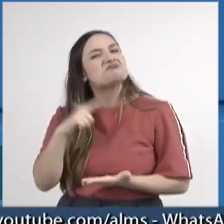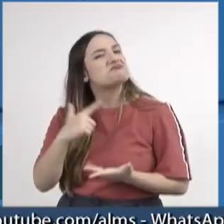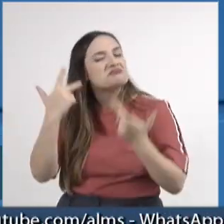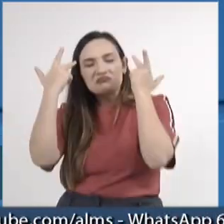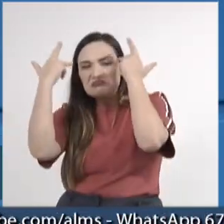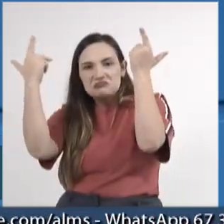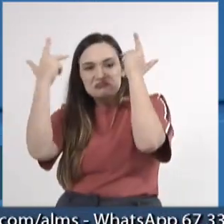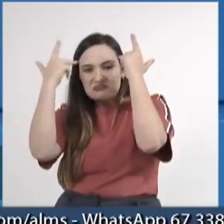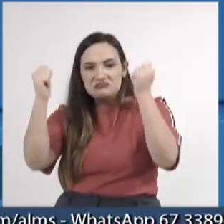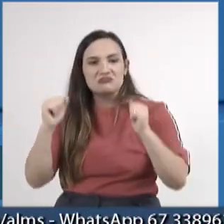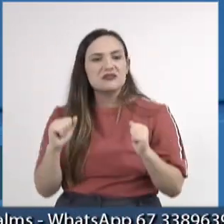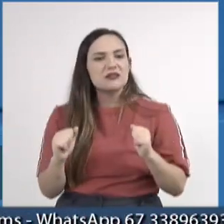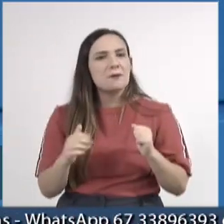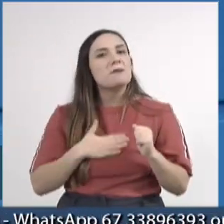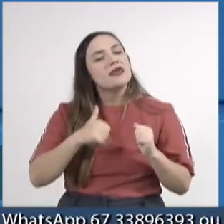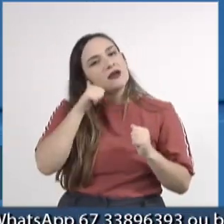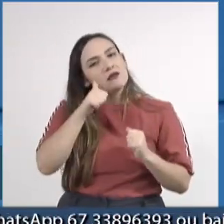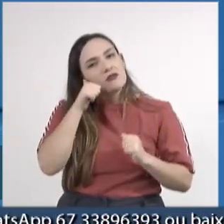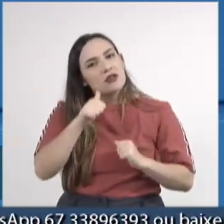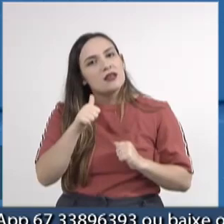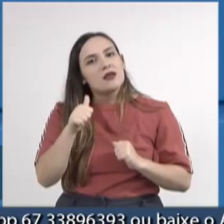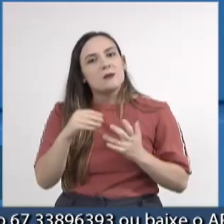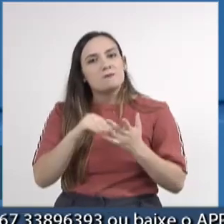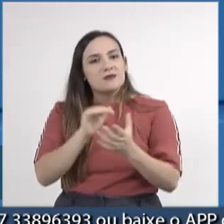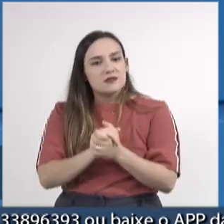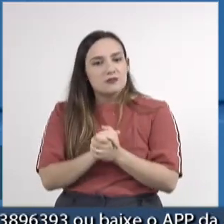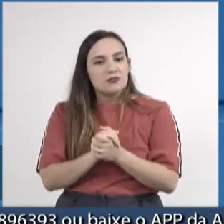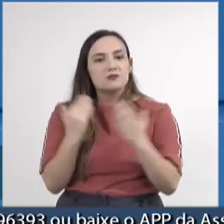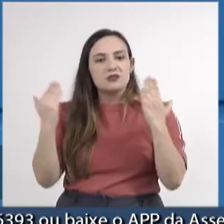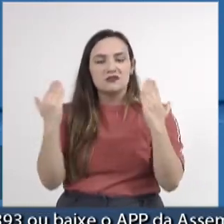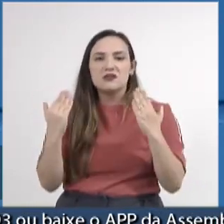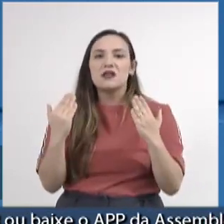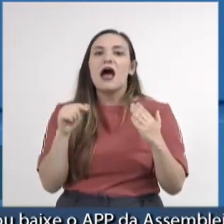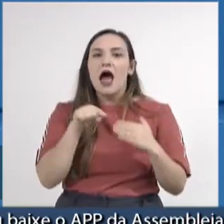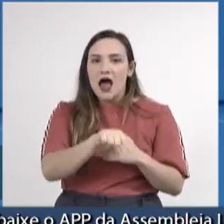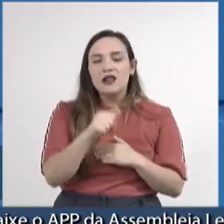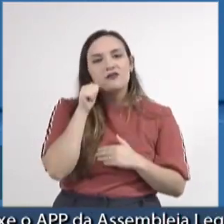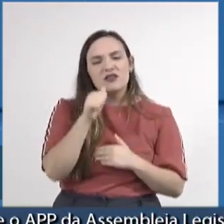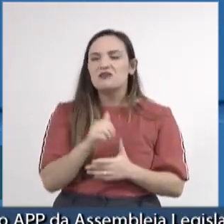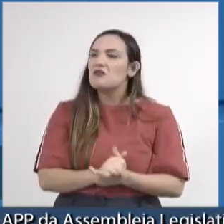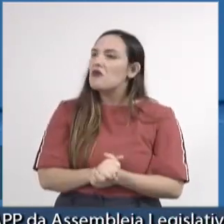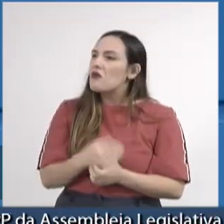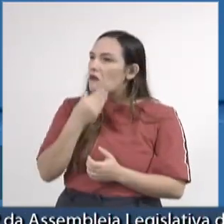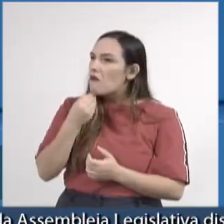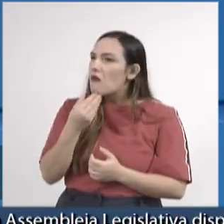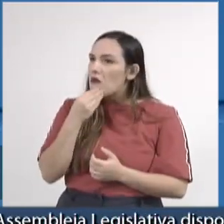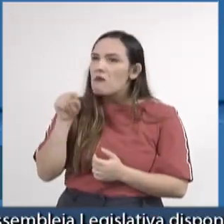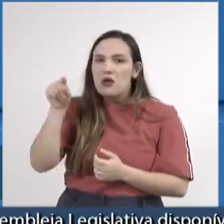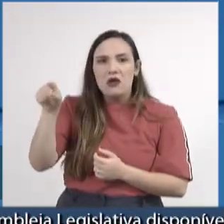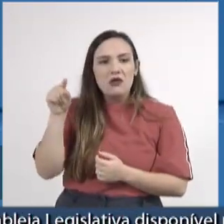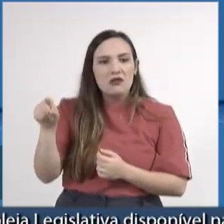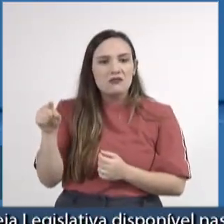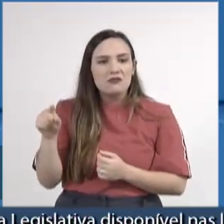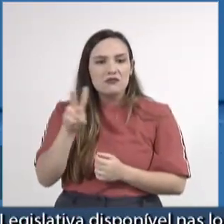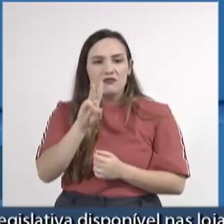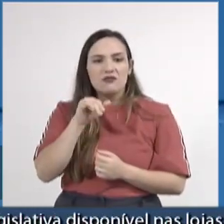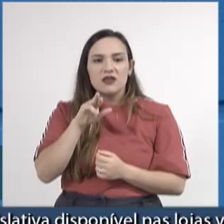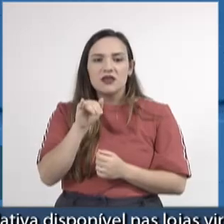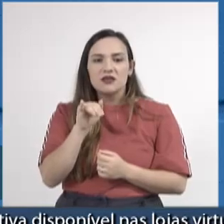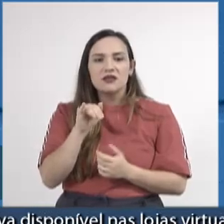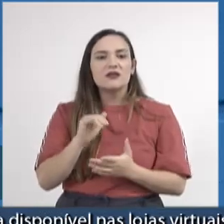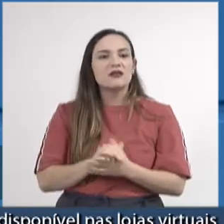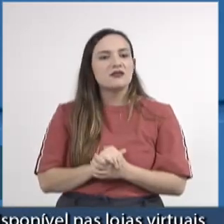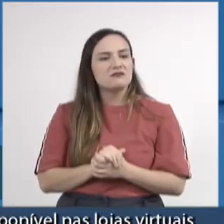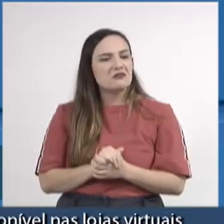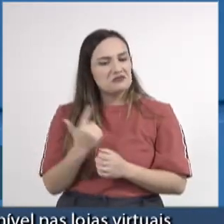tranquilidade. A minha esposa, que é psicóloga, falou, gente, eu admiro a capacidade de, sabe, de